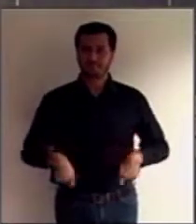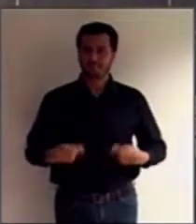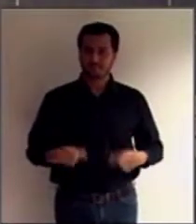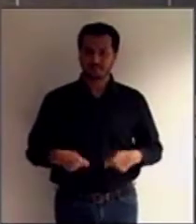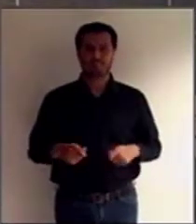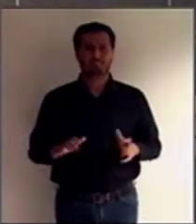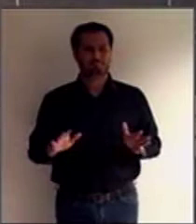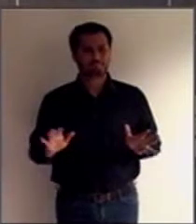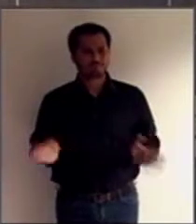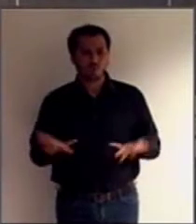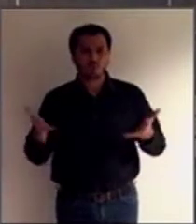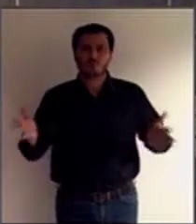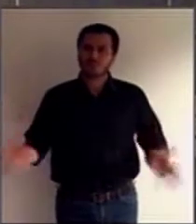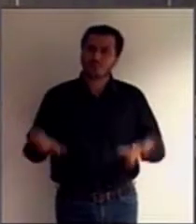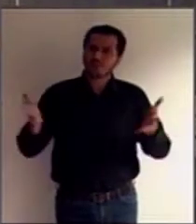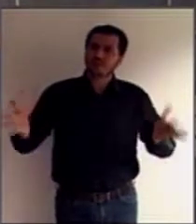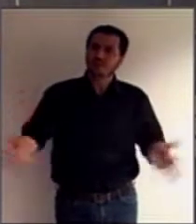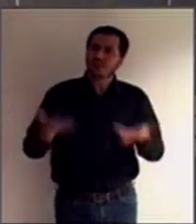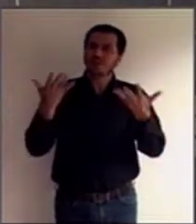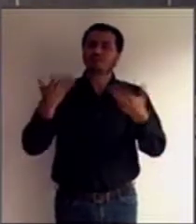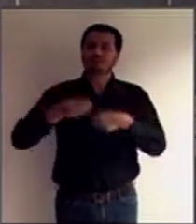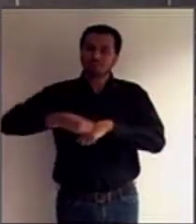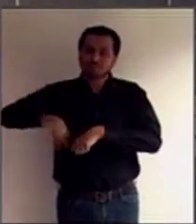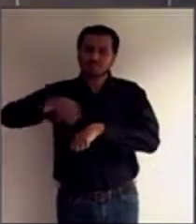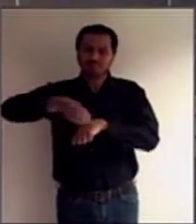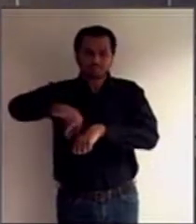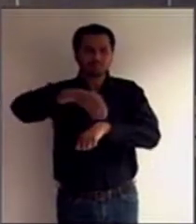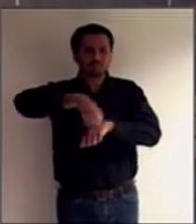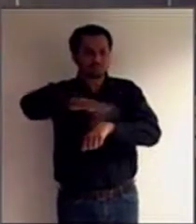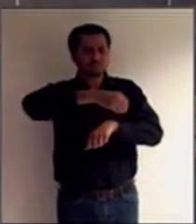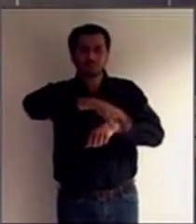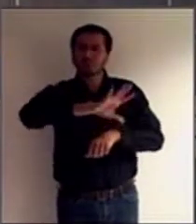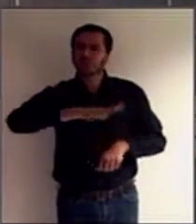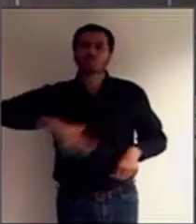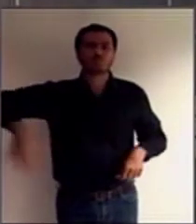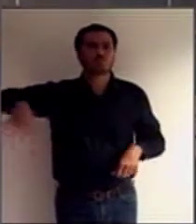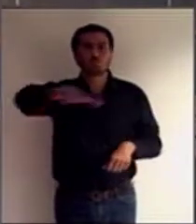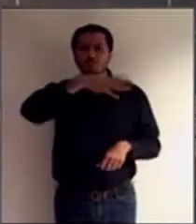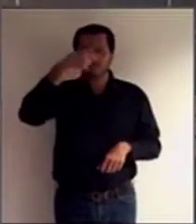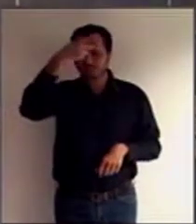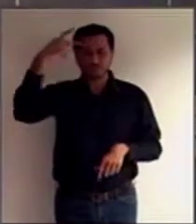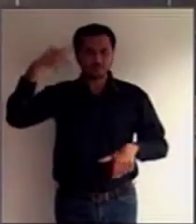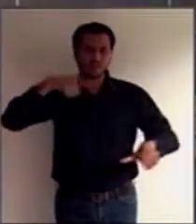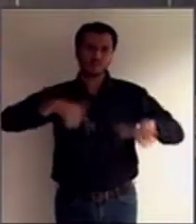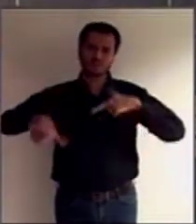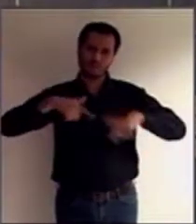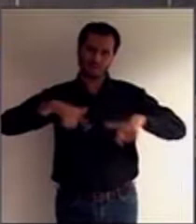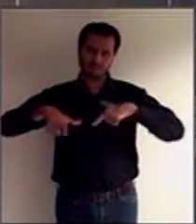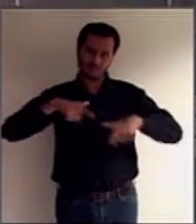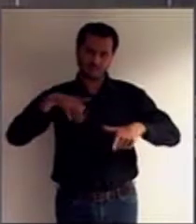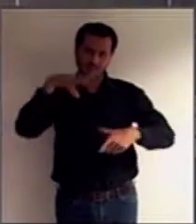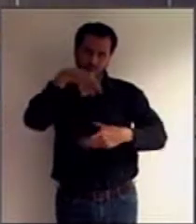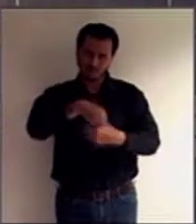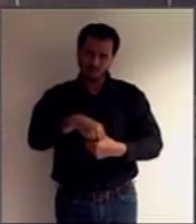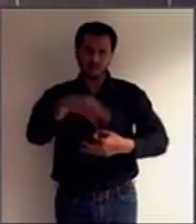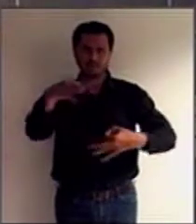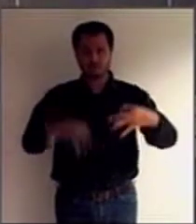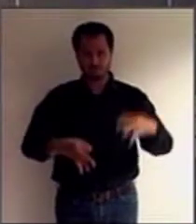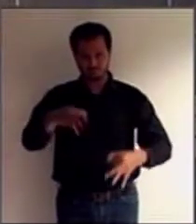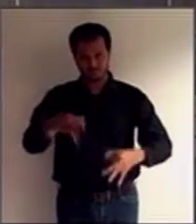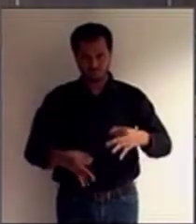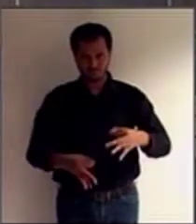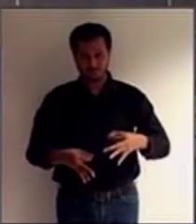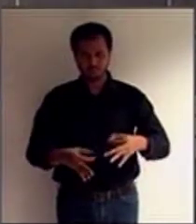de capacitação apropriada de todos aqueles que trabalham na área da administração da justiça.